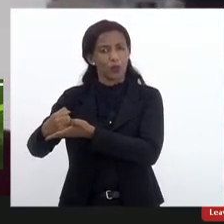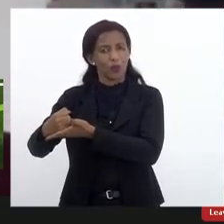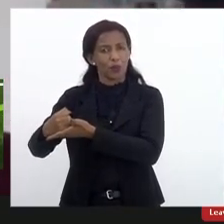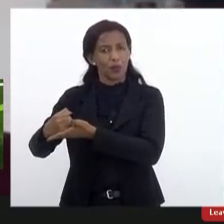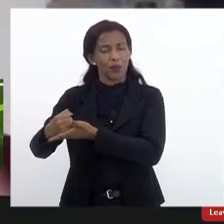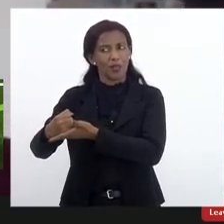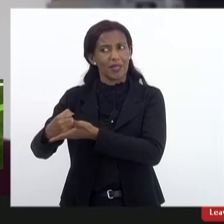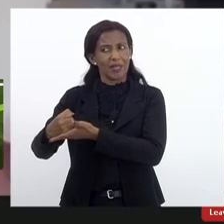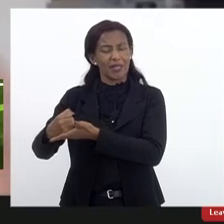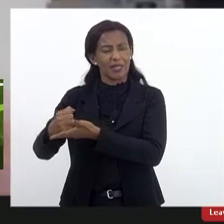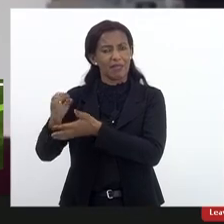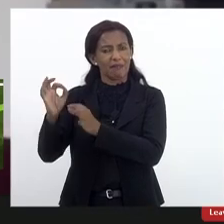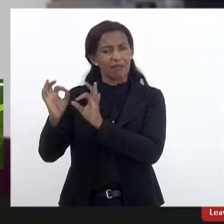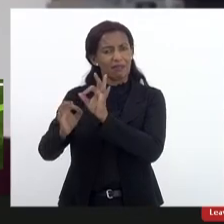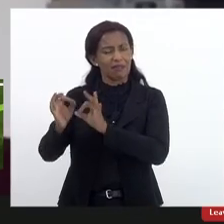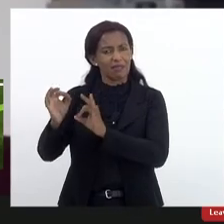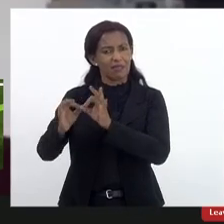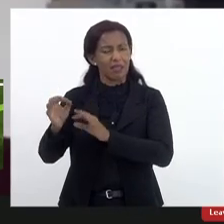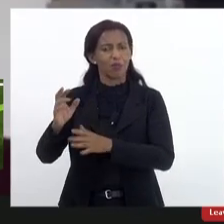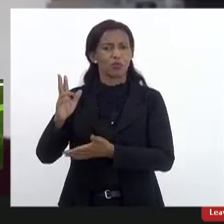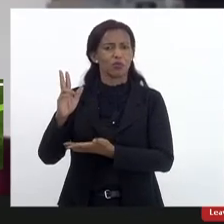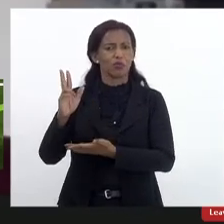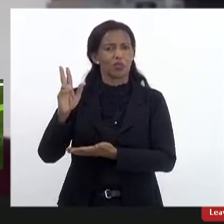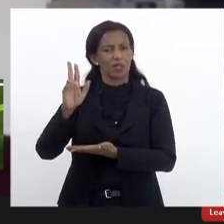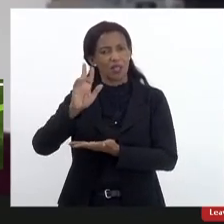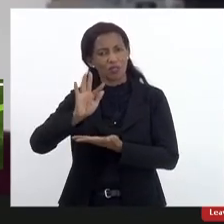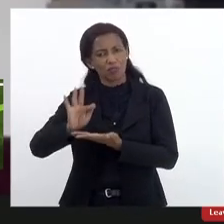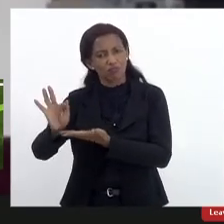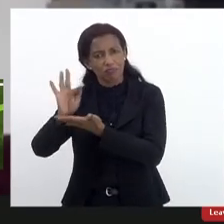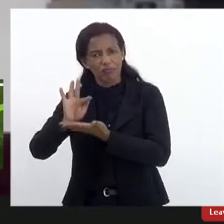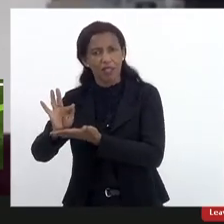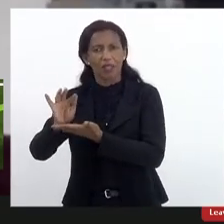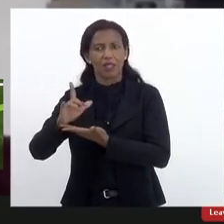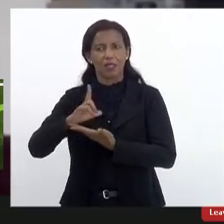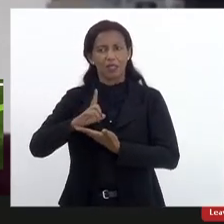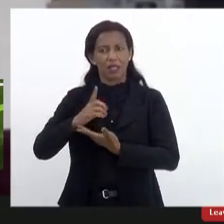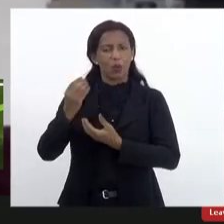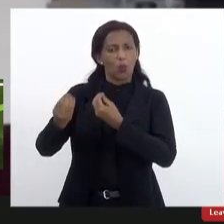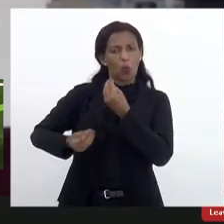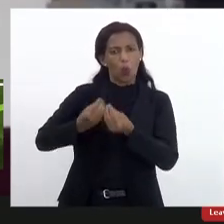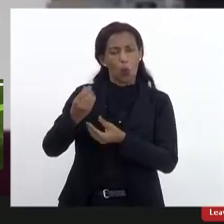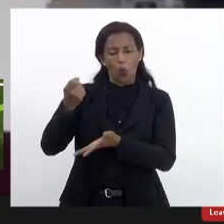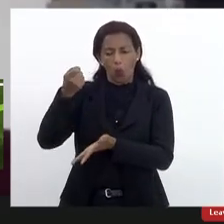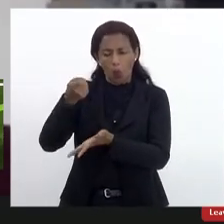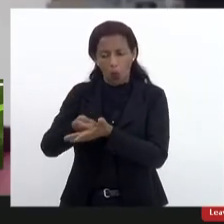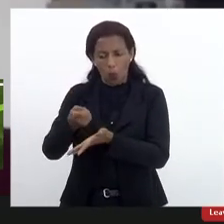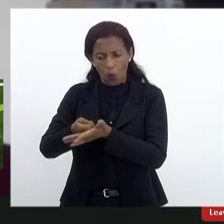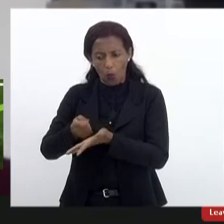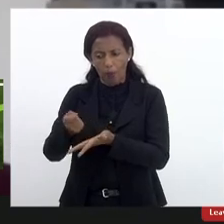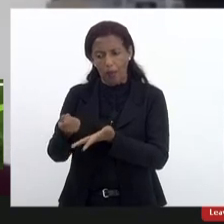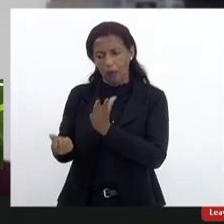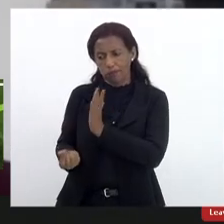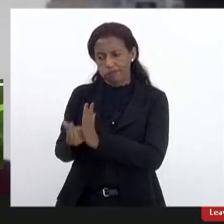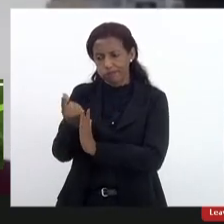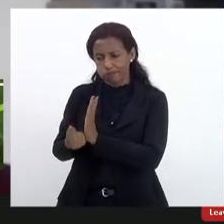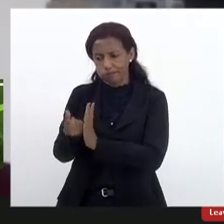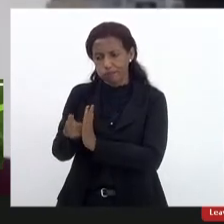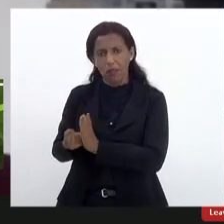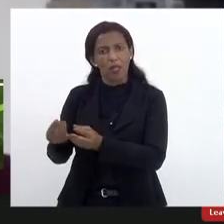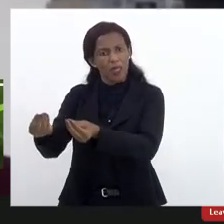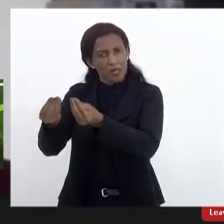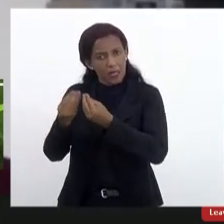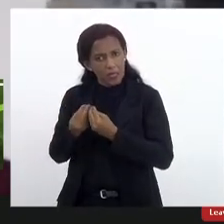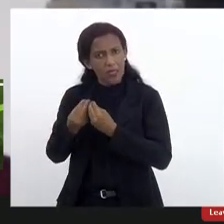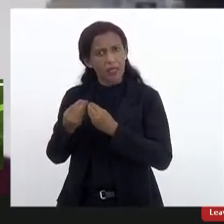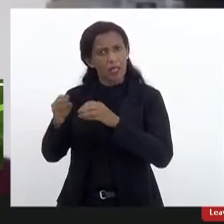desenho legal que permita que as universidades também tenham mais ferramentas para cobrar do orçamento público que lhes dê estrutura